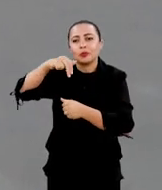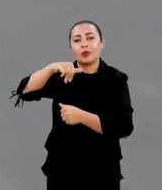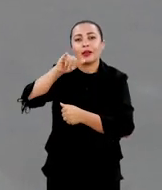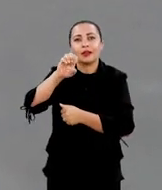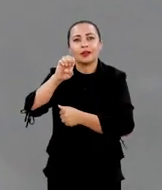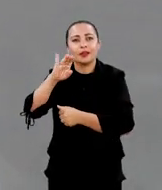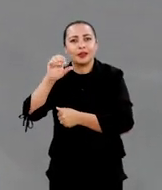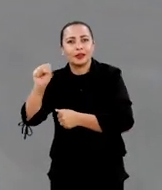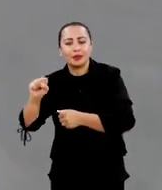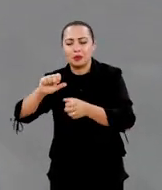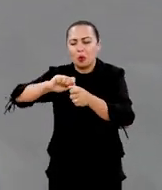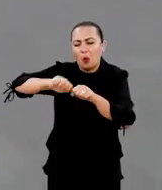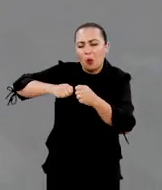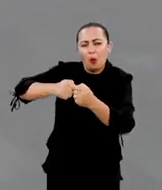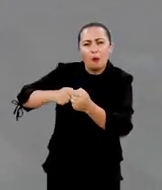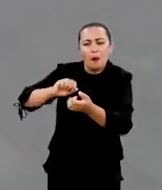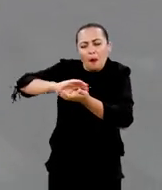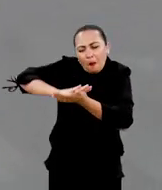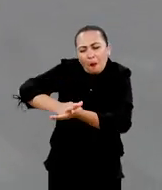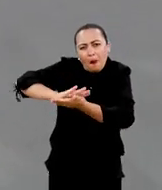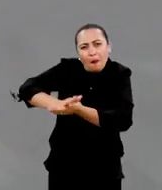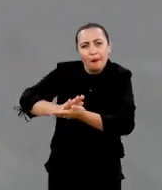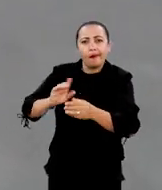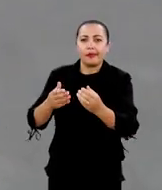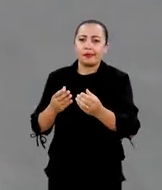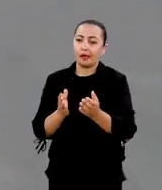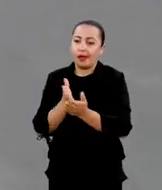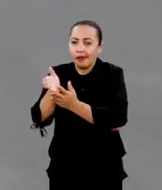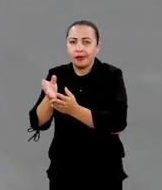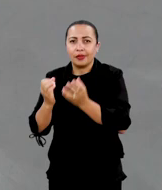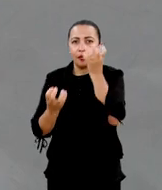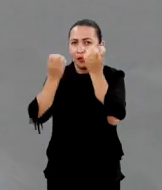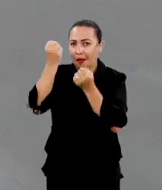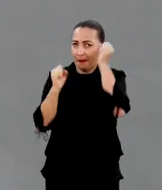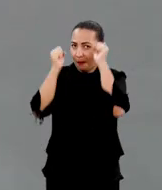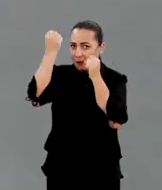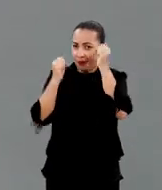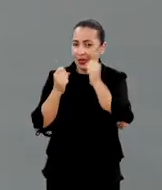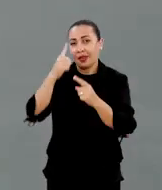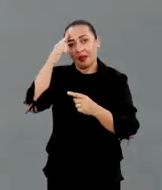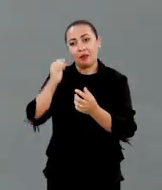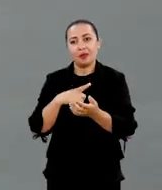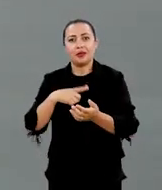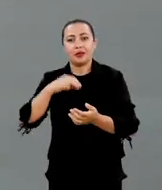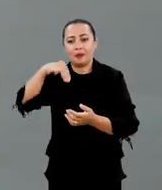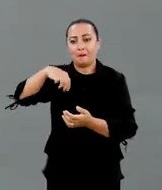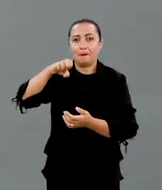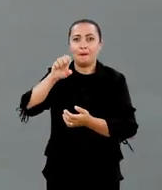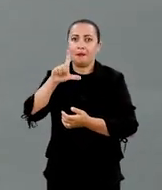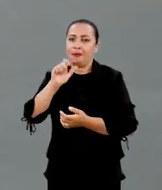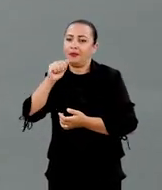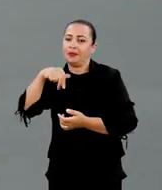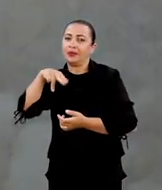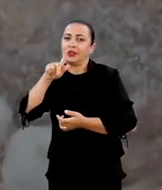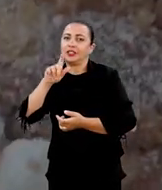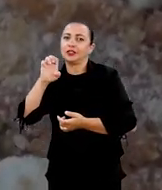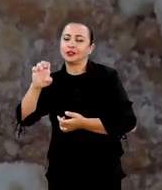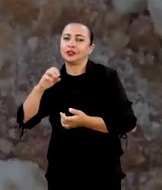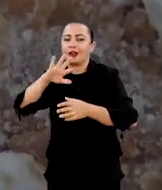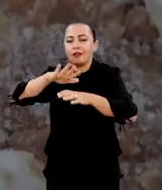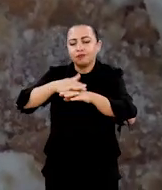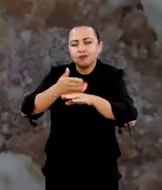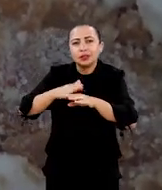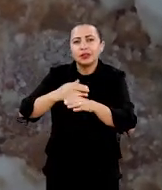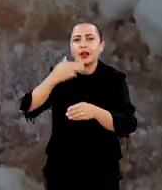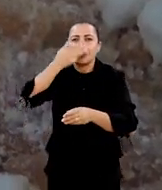níbees. Nessa quebra desse níbees, ela vai entrar numa máquina, que aqui a gente tem a possibilidade de ter uma melangeê, onde a gente vai